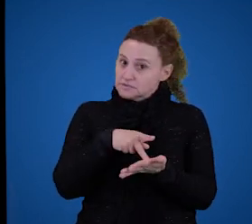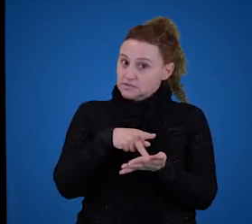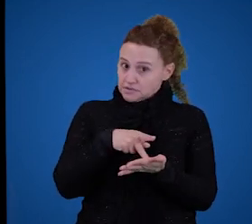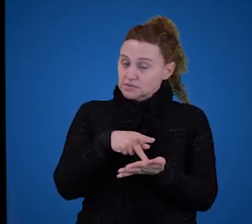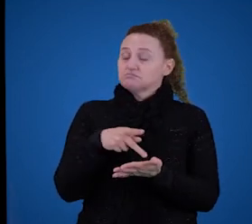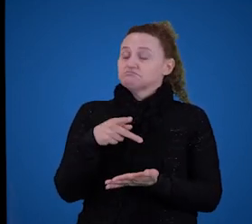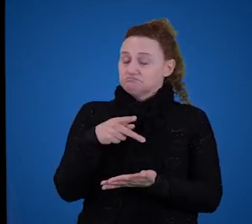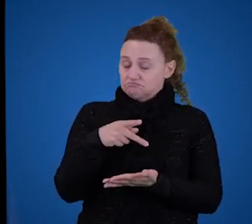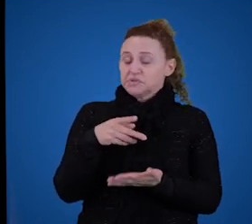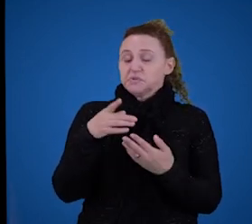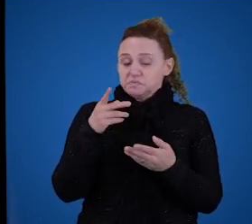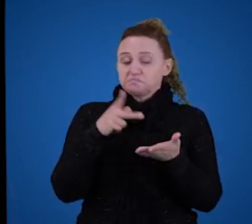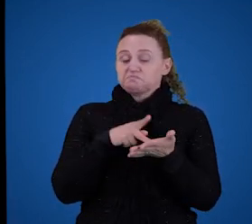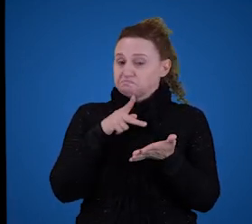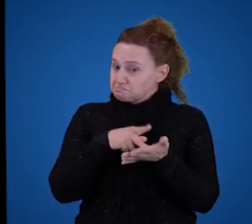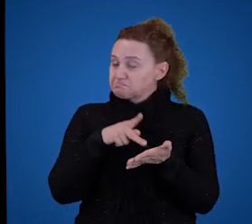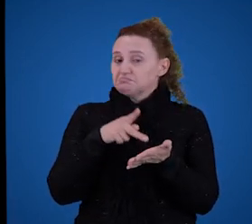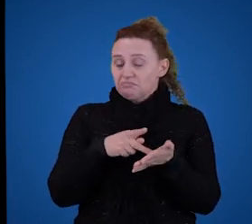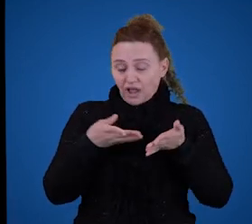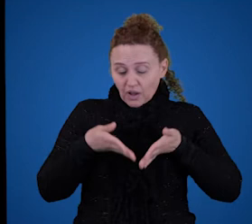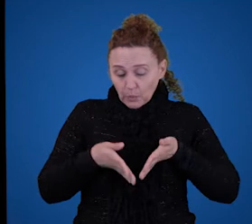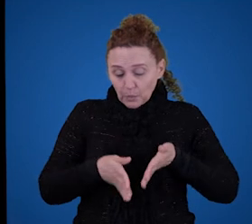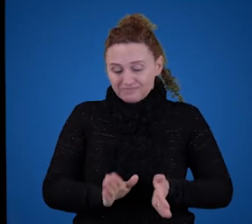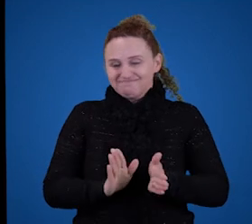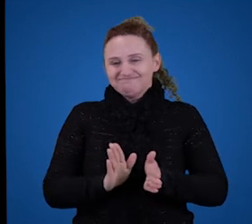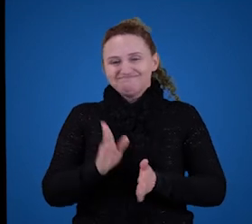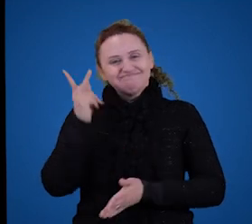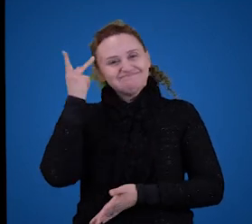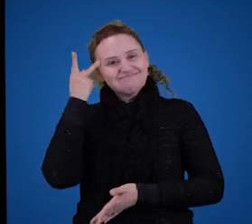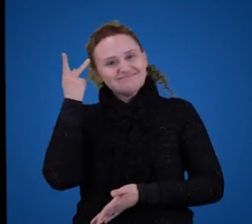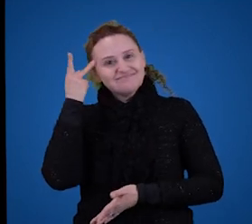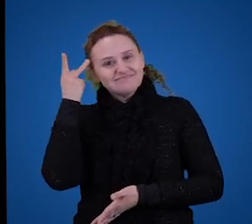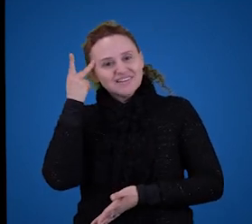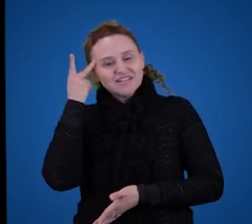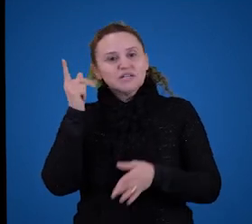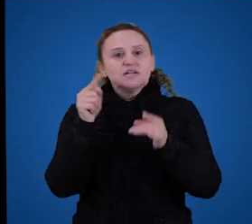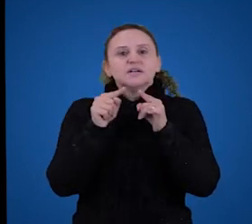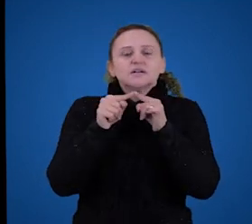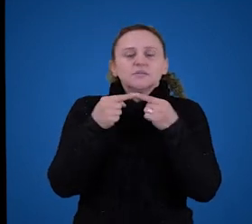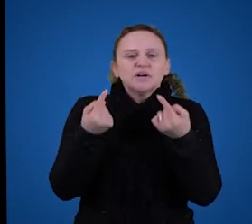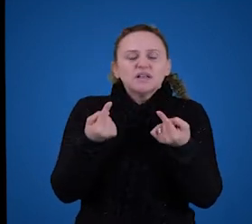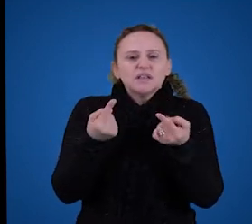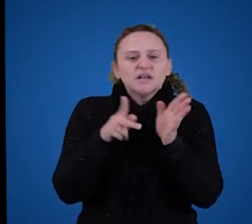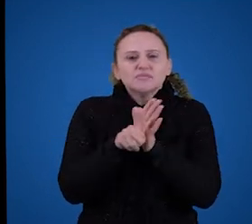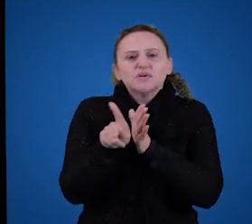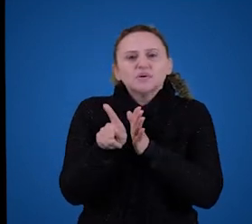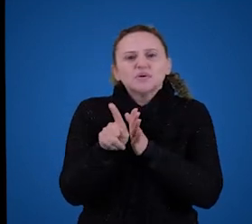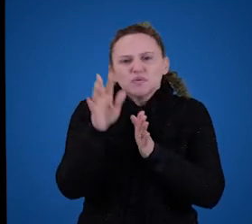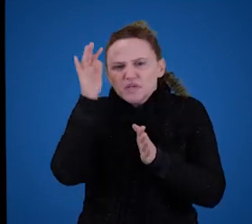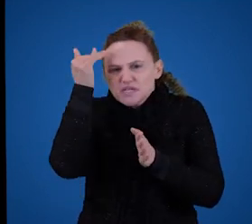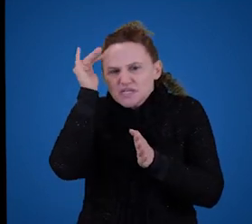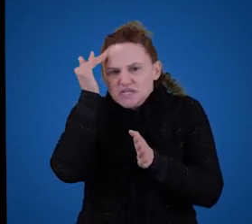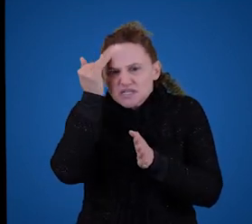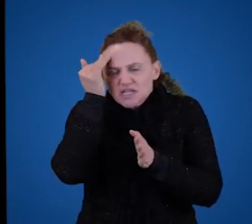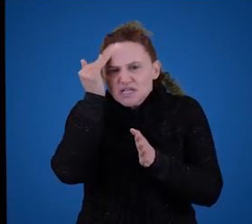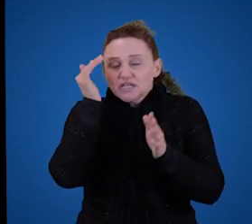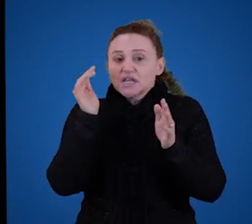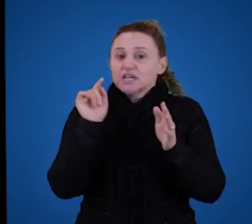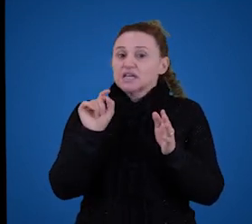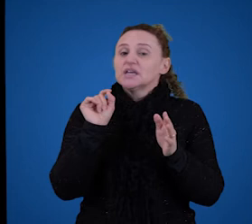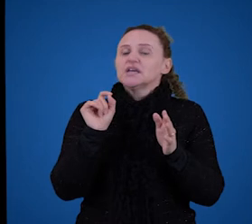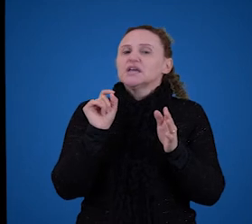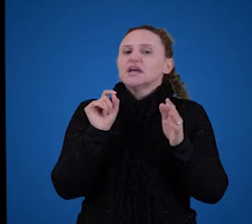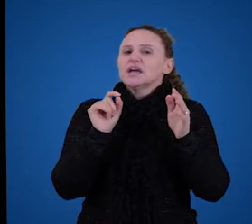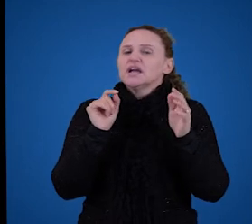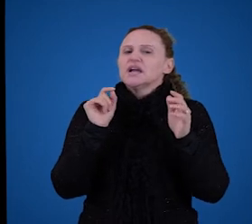de fato, eu sou paulista, né? Eu nasci em São Paulo, mas a pergunta aqui é o seguinte. Vocês entendem A porque ela diz